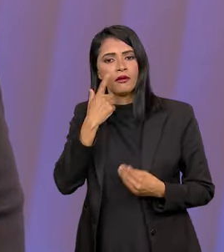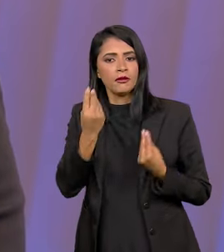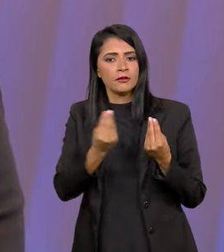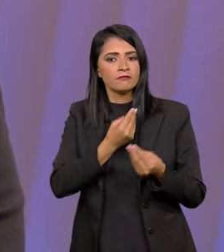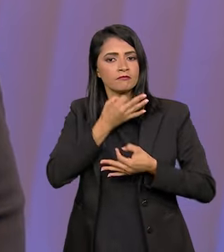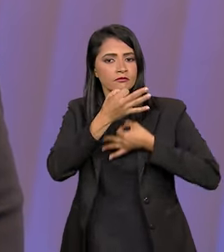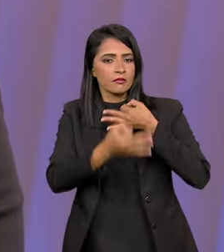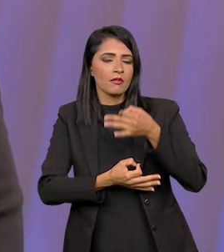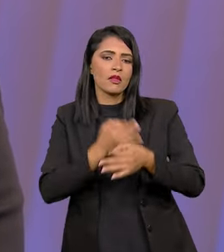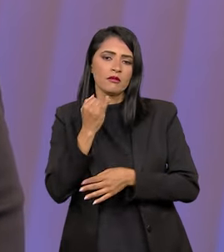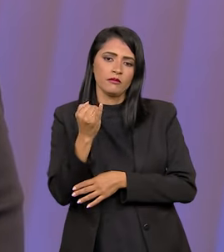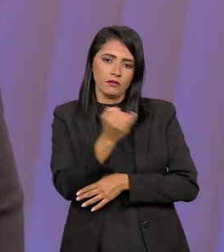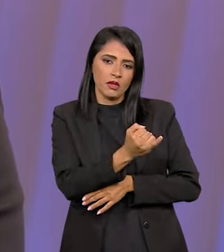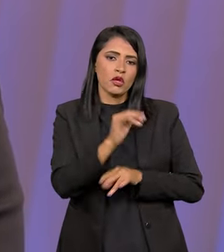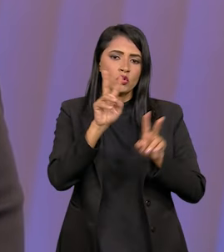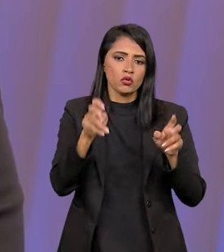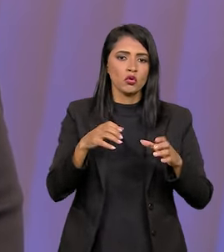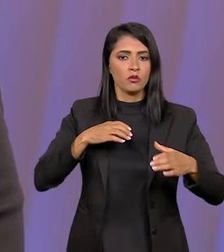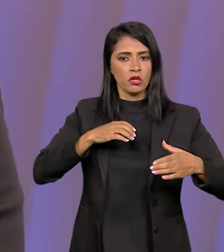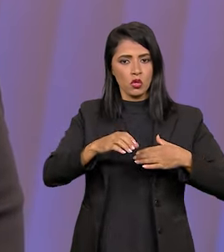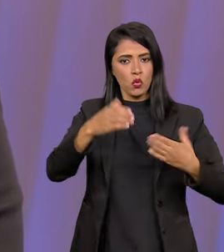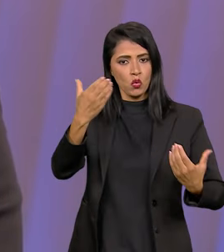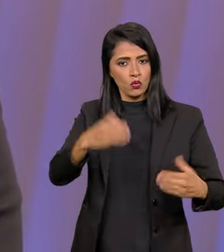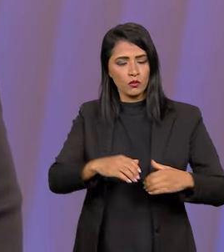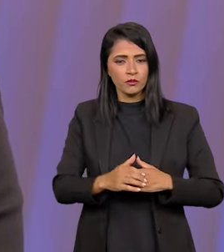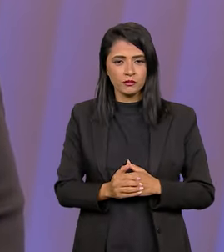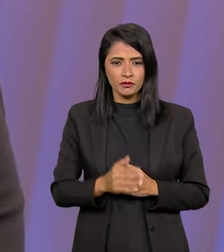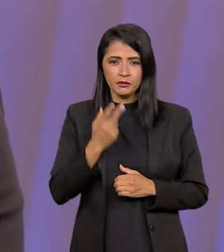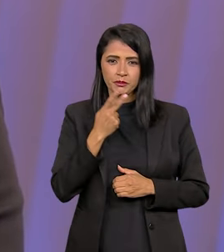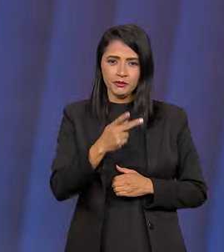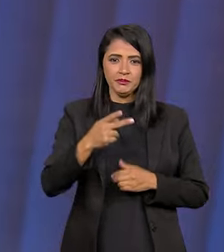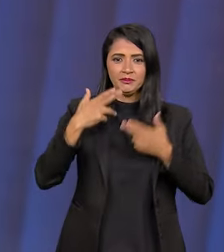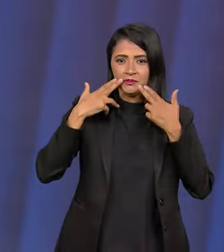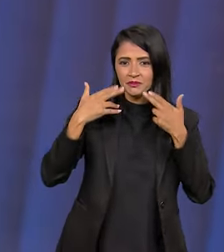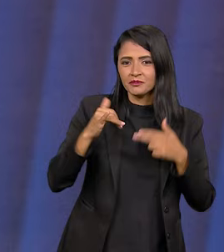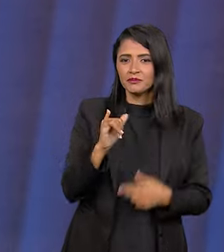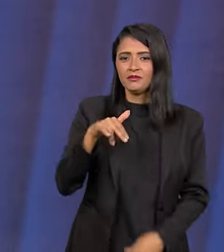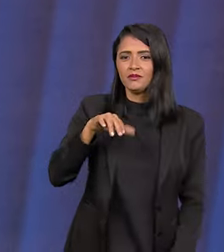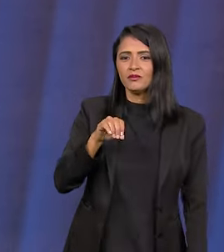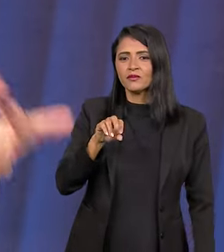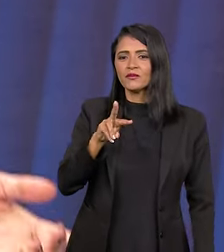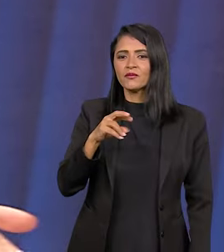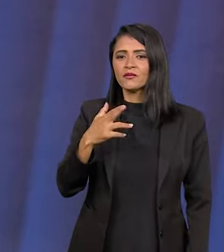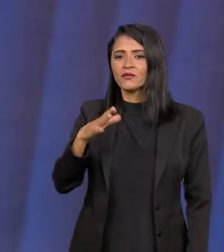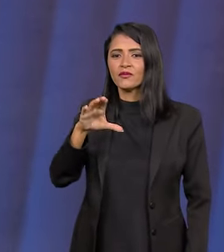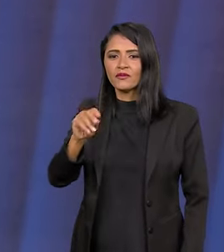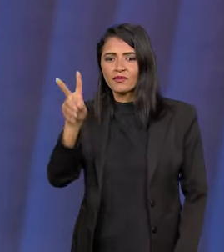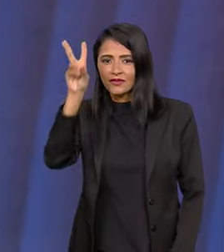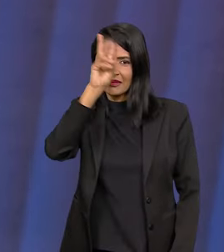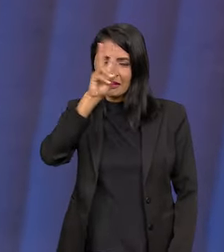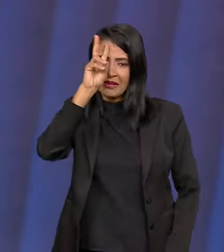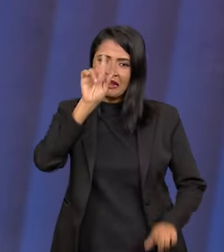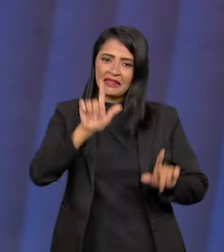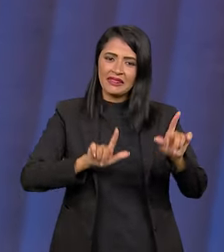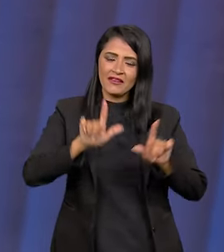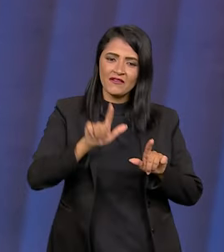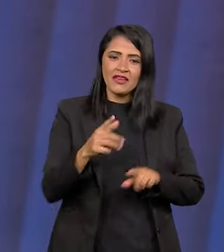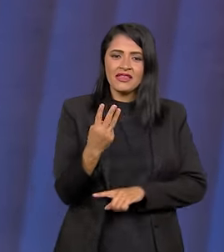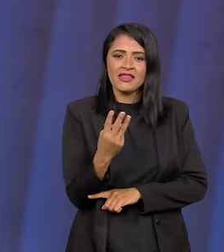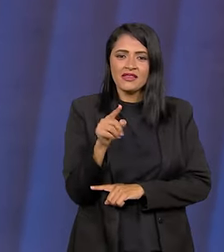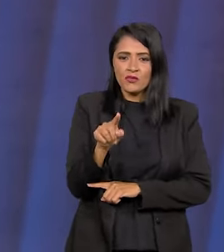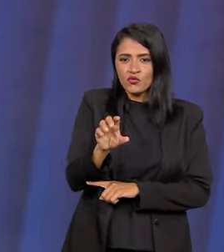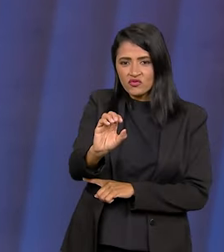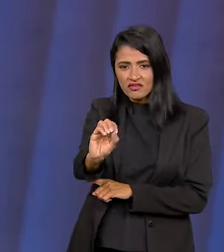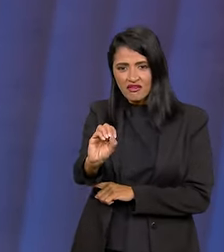ter uma posição do Ministério a respeito do concurso. Falou em inovação, me lembrei da inovação da TV